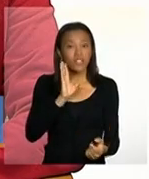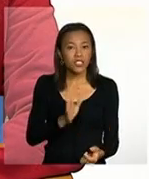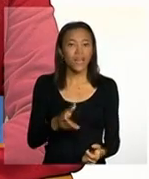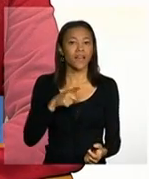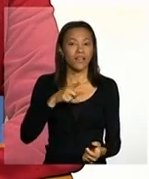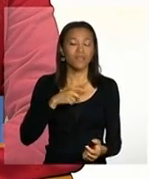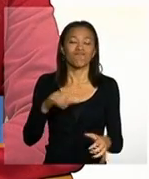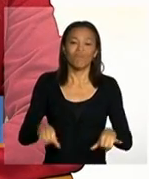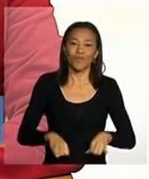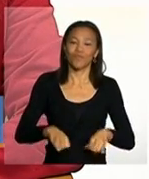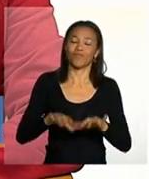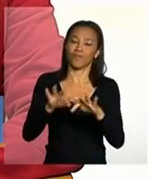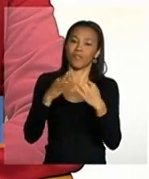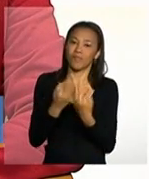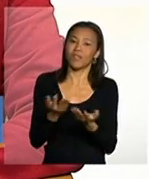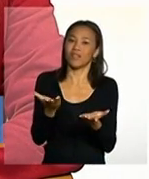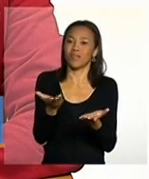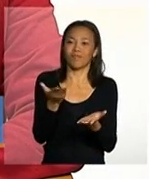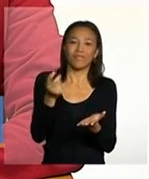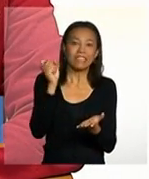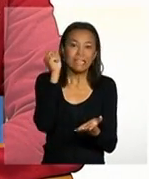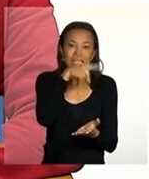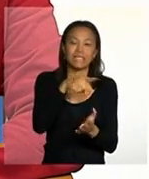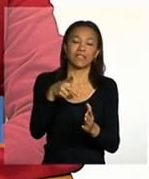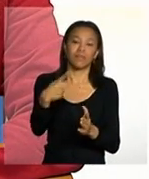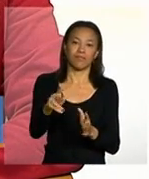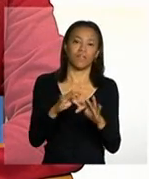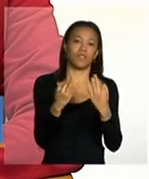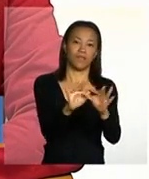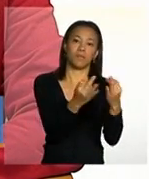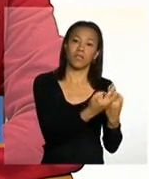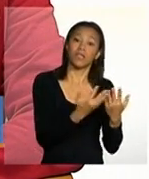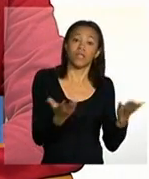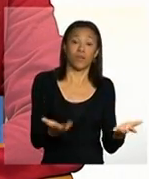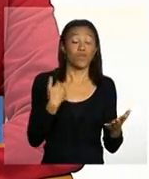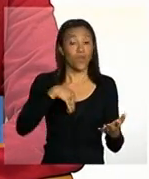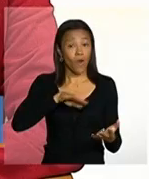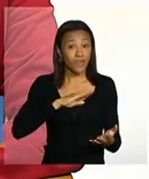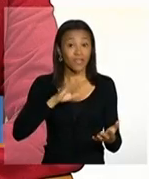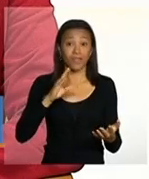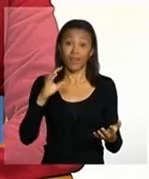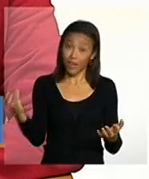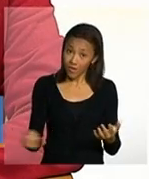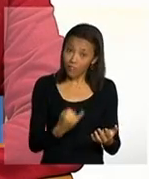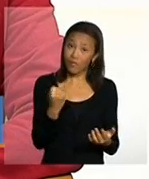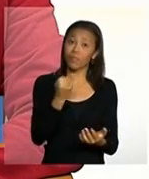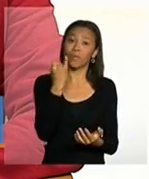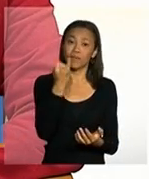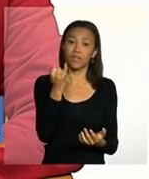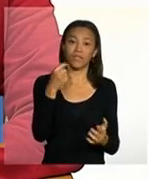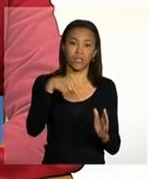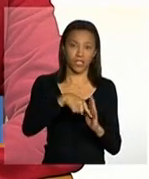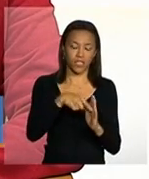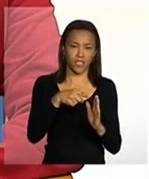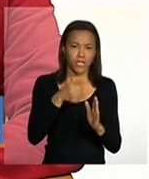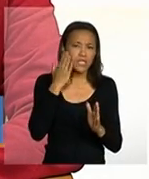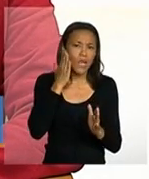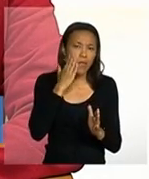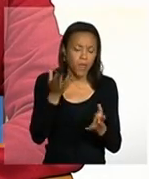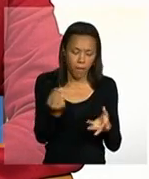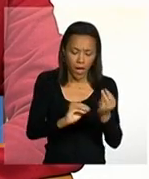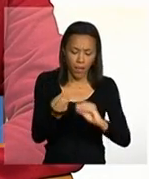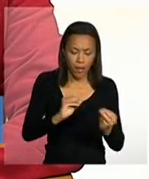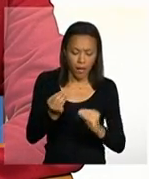vulnerabilidade com relação ao acesso aos serviços e para isso a gente considera que é extremamente importante que o registro do acompanhamento dessas